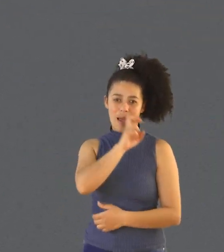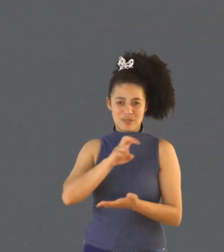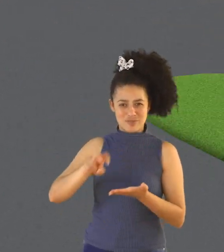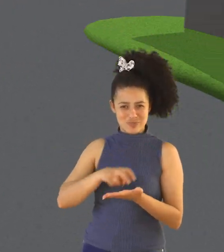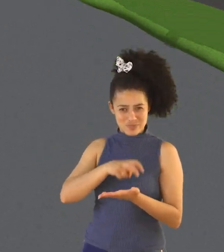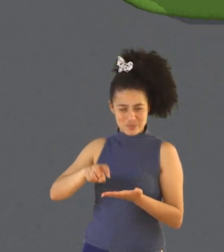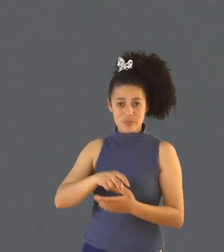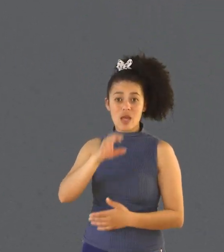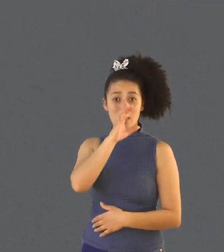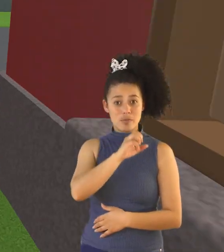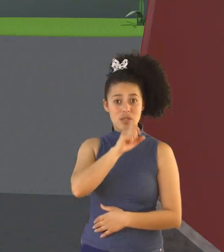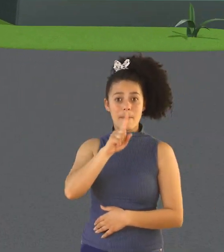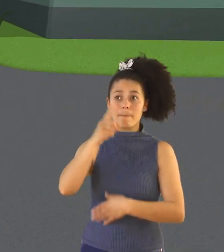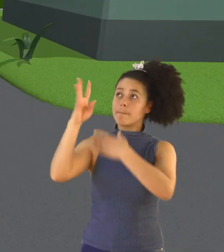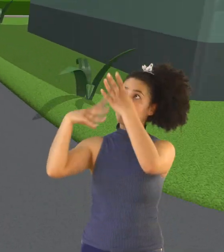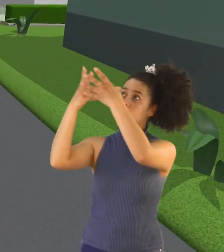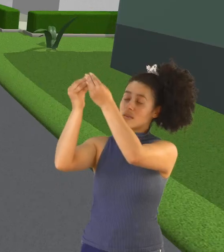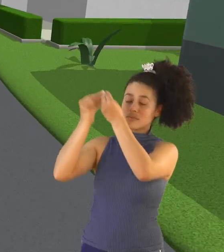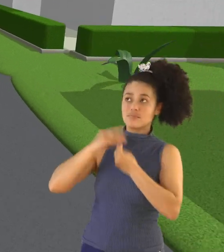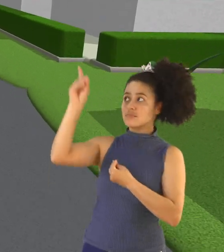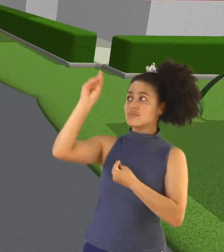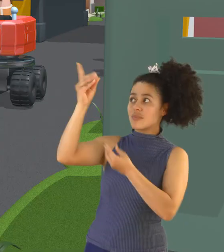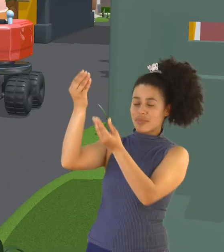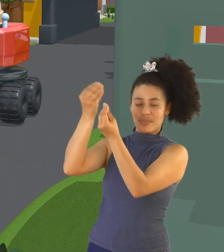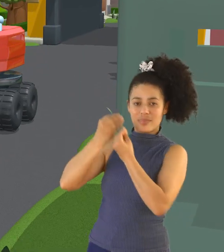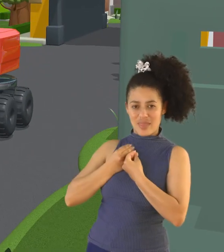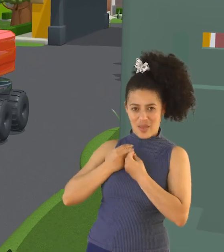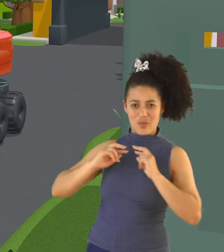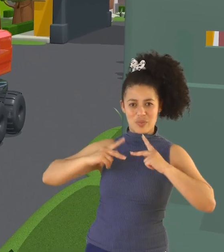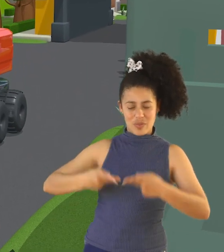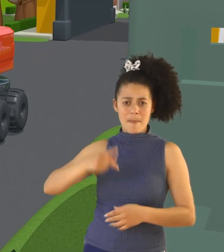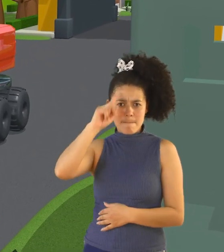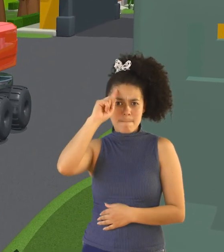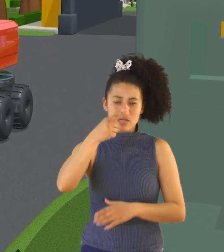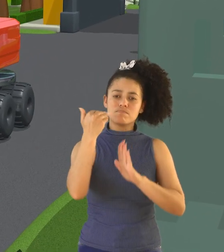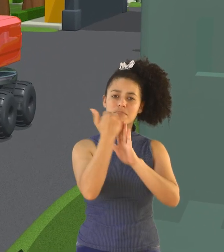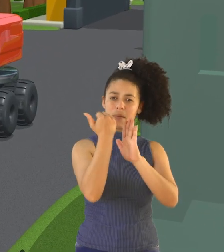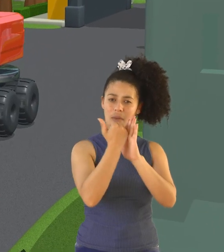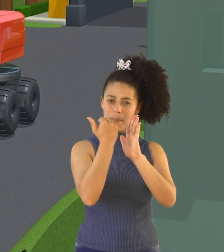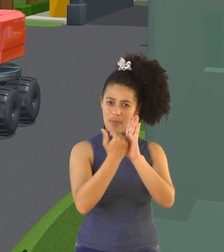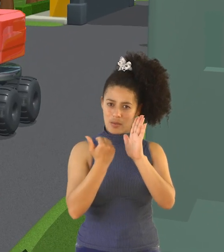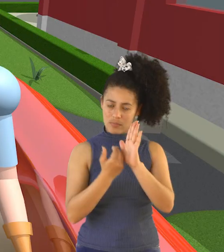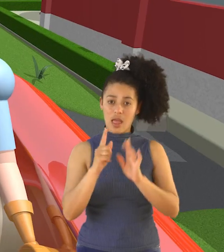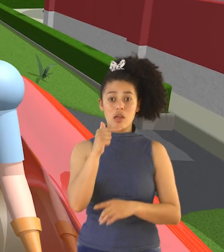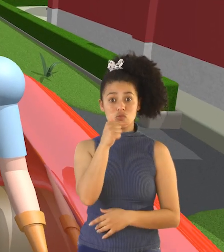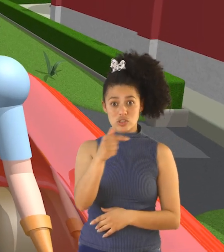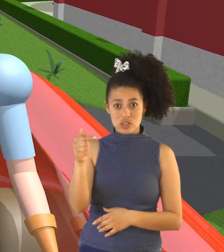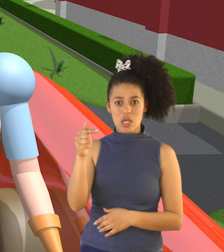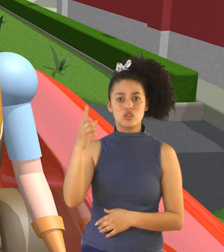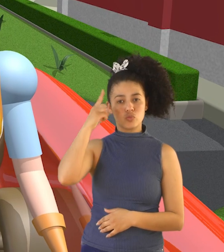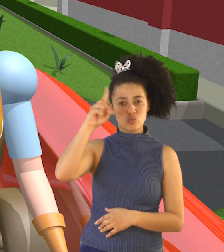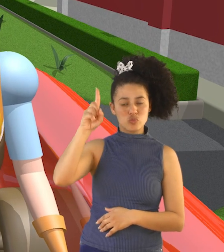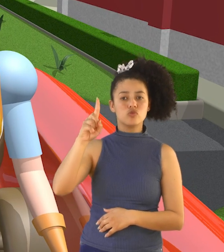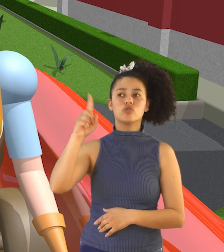E o sábado é um presente de Deus para a humanidade Um mandamento de Deus O sétimo dia da semana